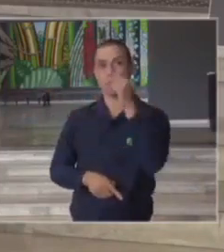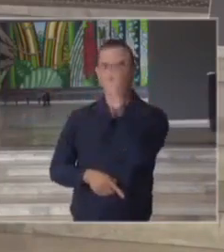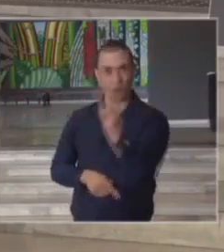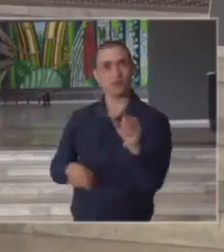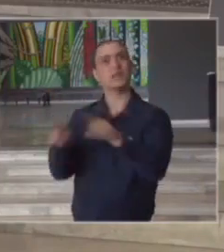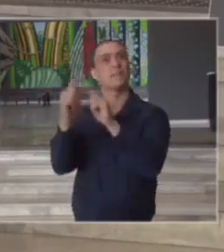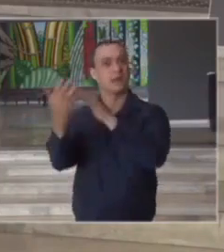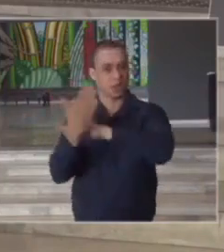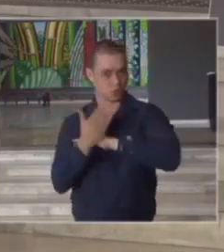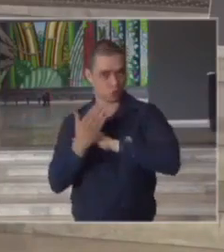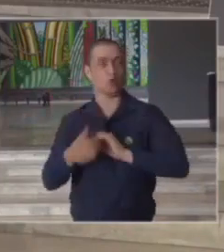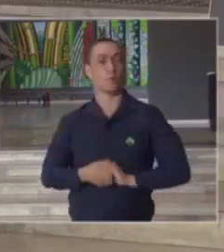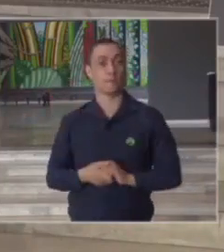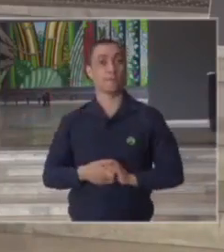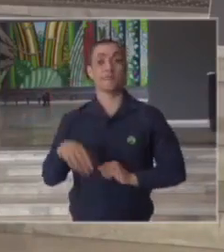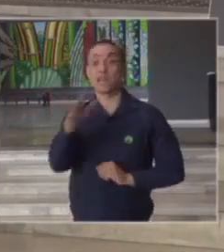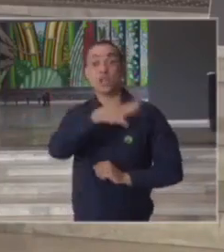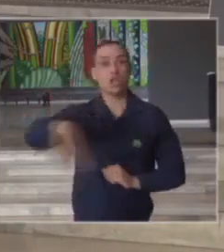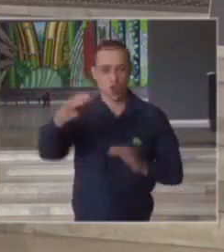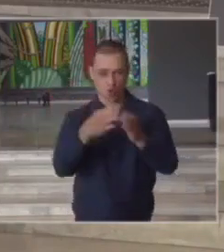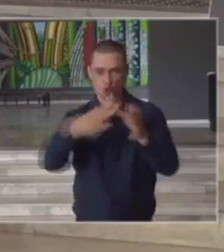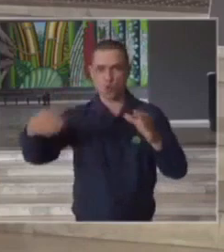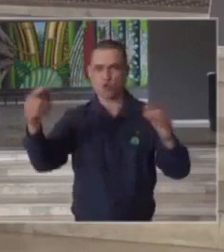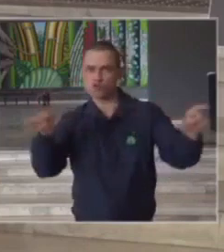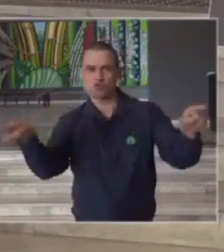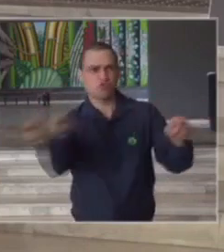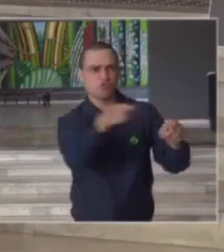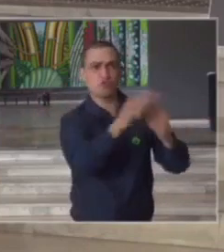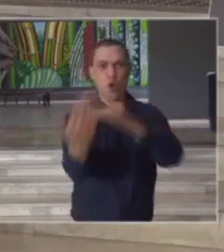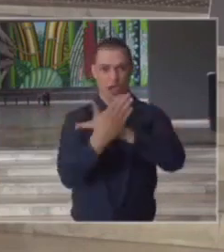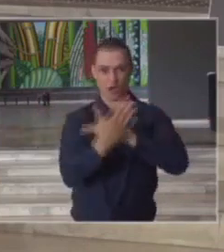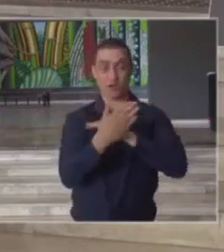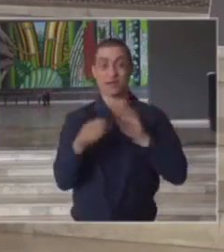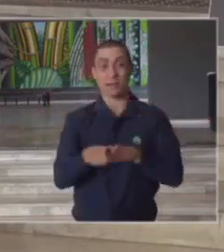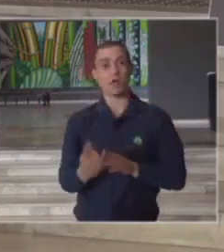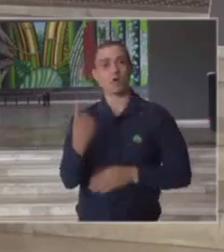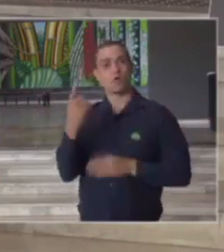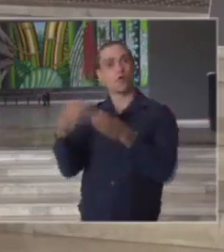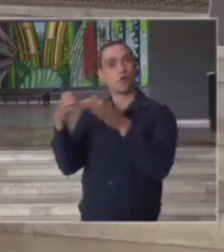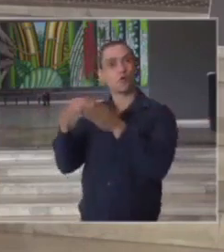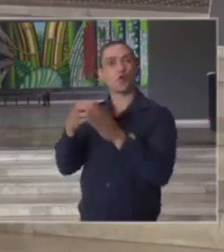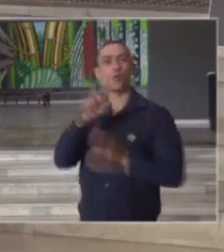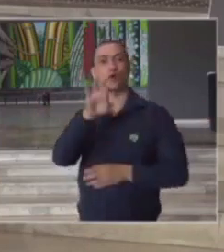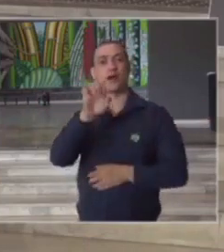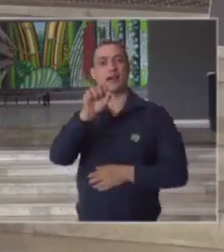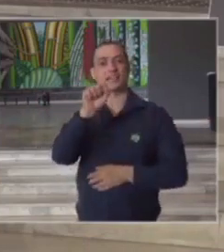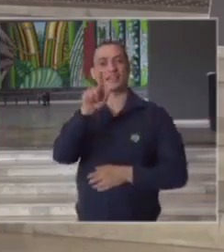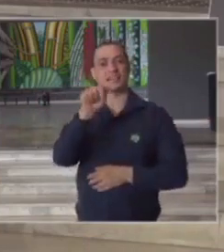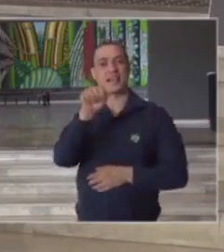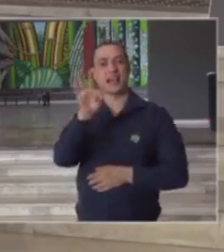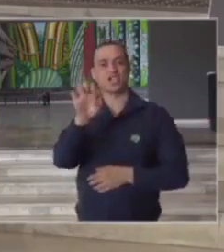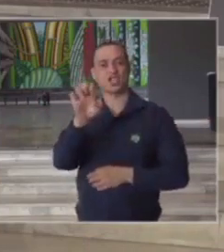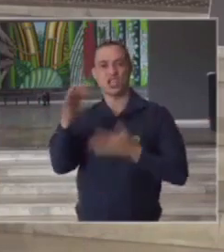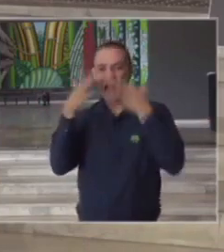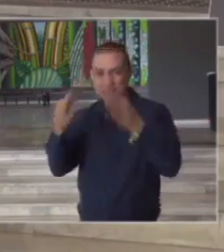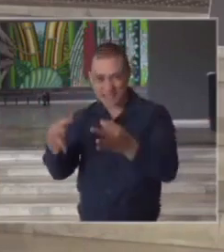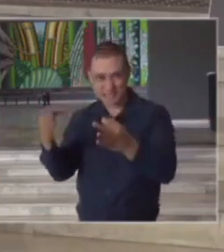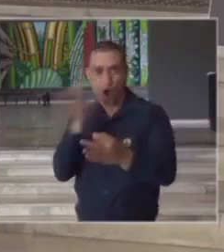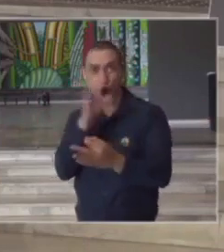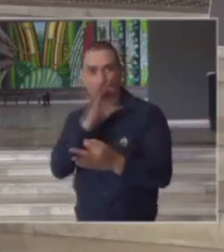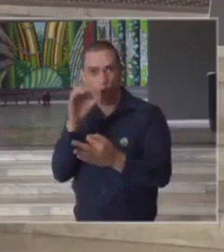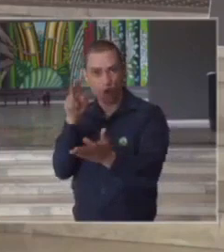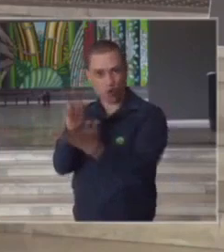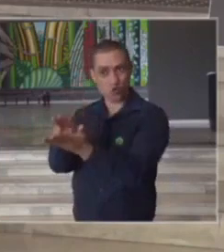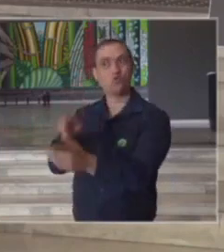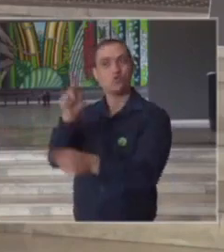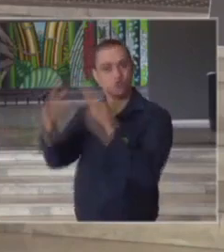ajudar e junto a todo esse grupo nós temos também o grupo de resgate de atenção à urgência que também